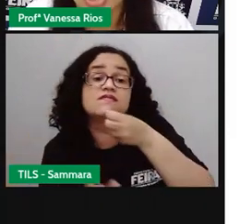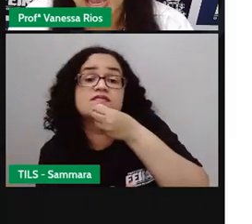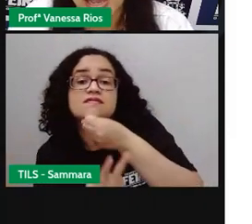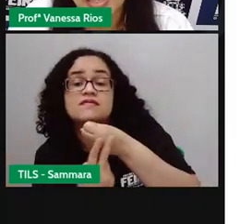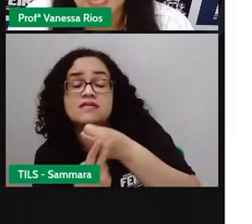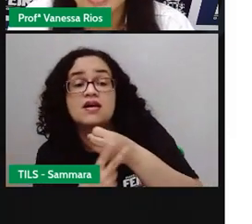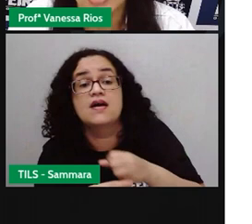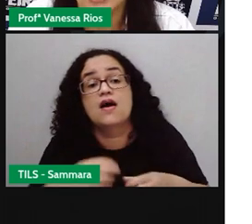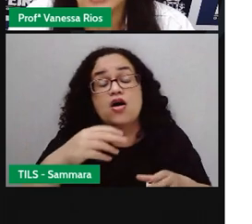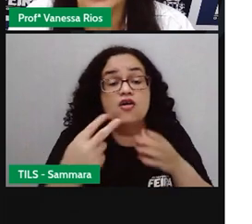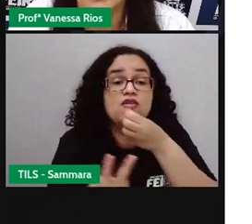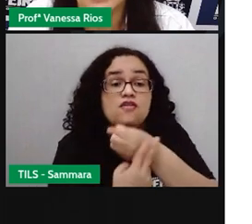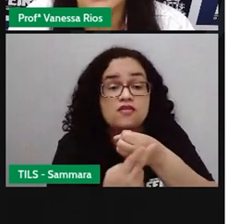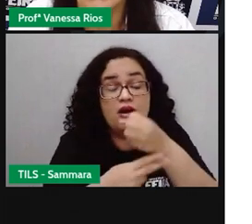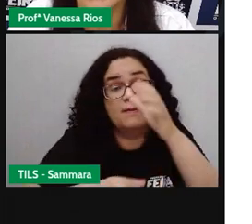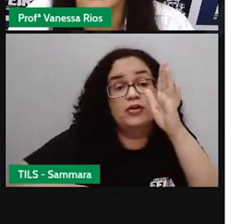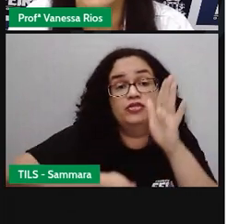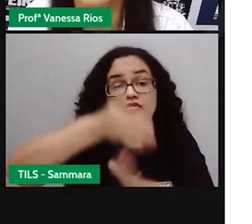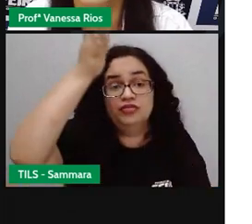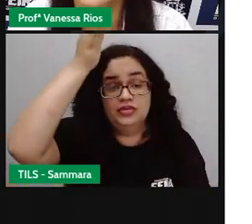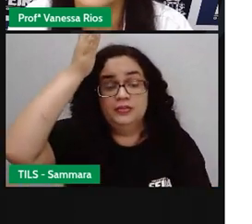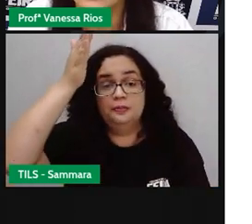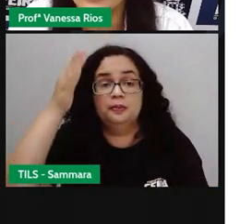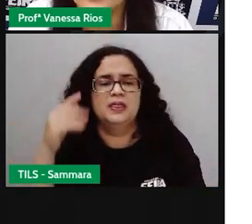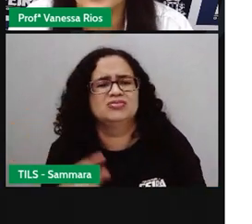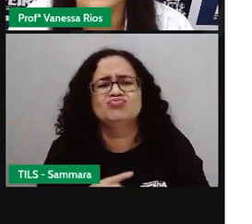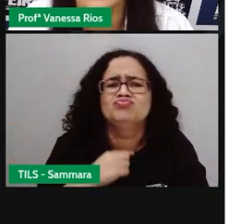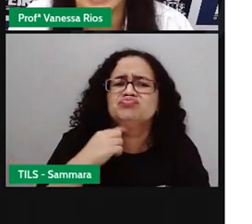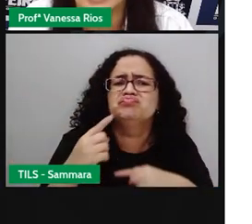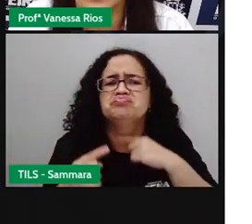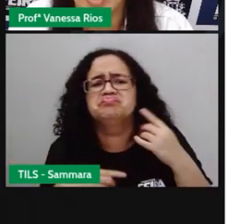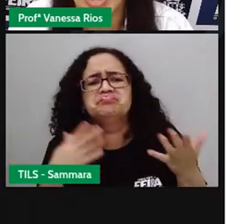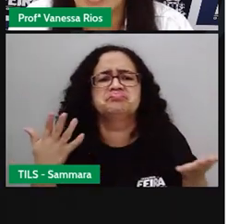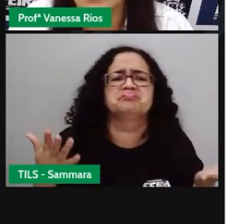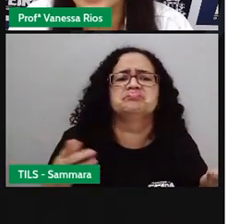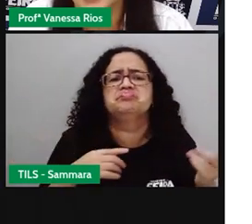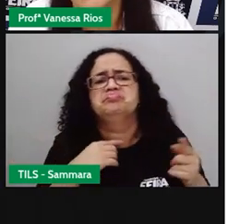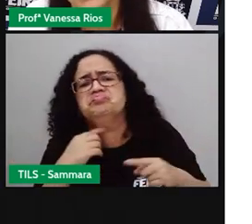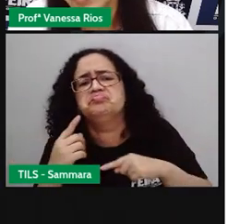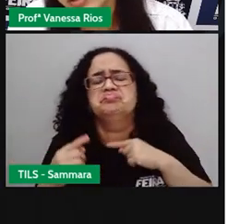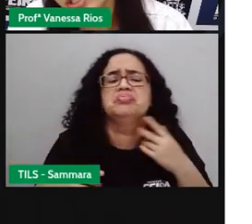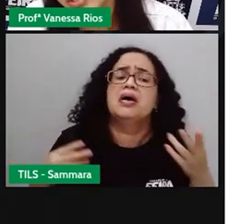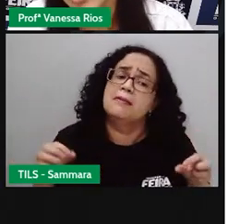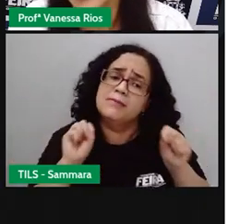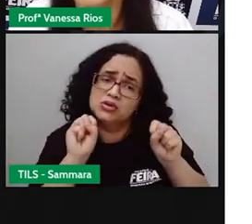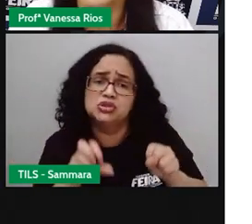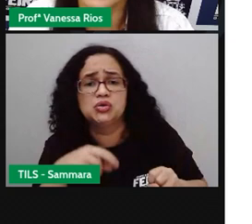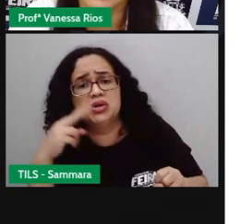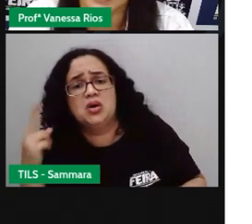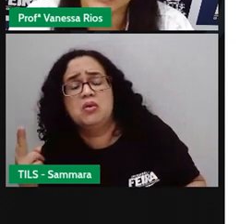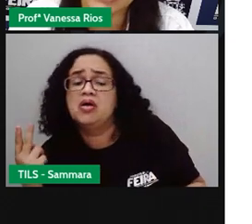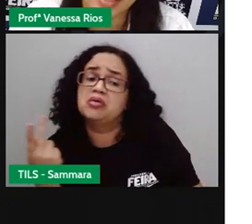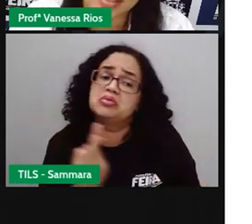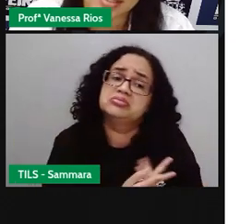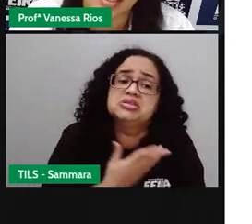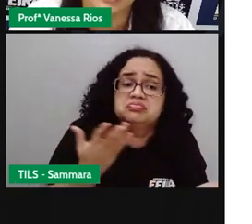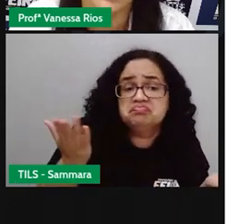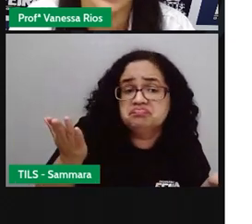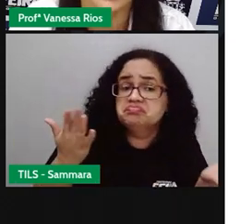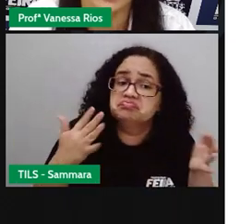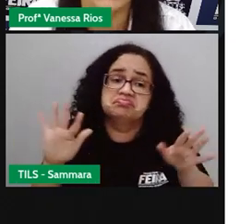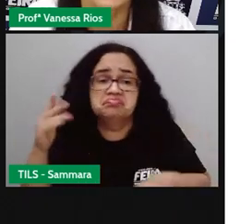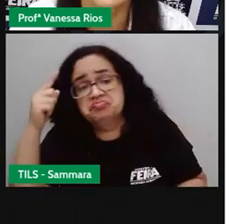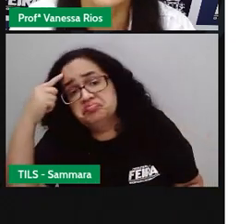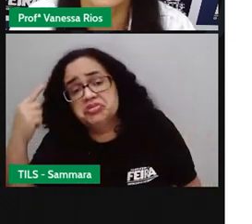viajar está indicando uma ação de modo duvidoso, incerto. Algo que pode ou não acontecer.